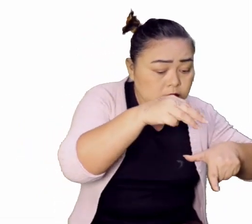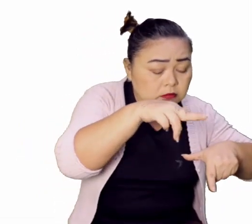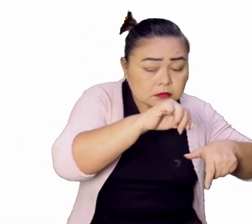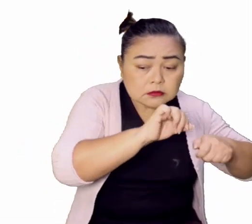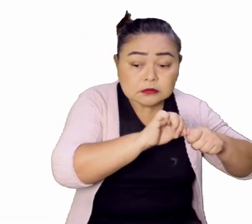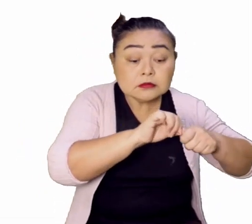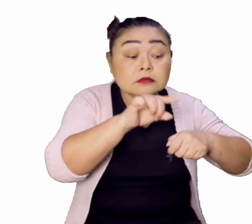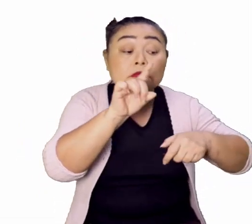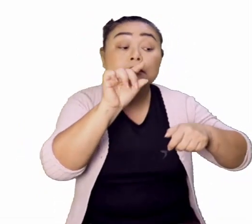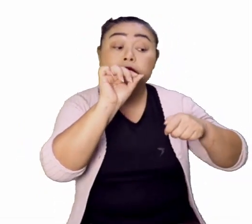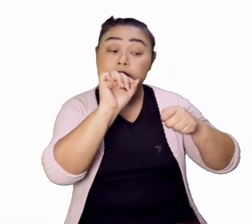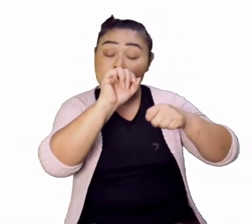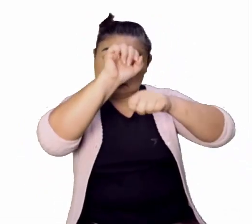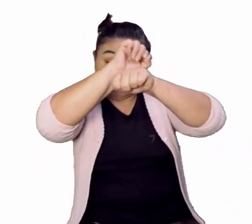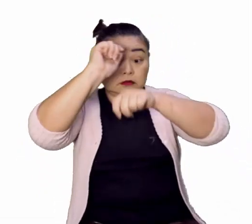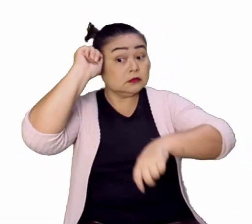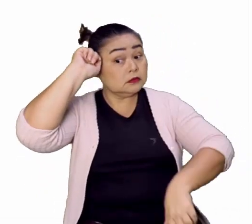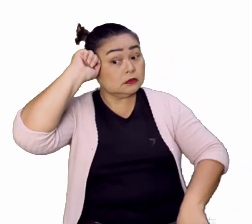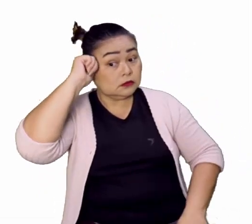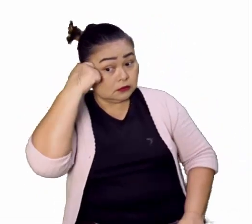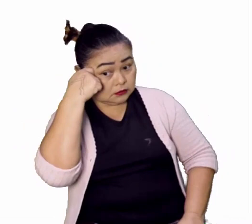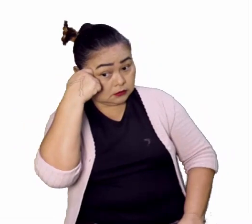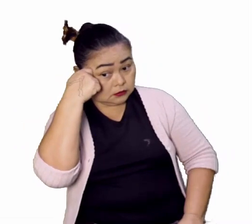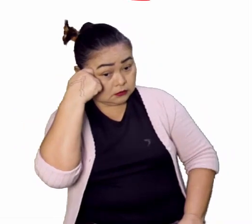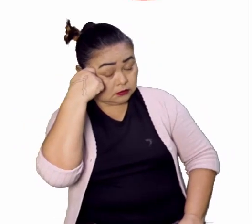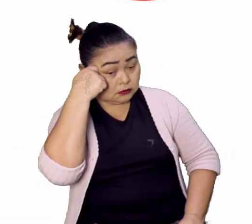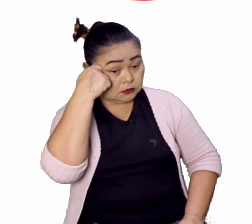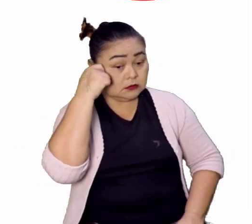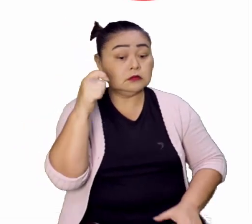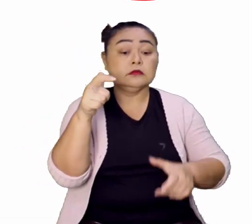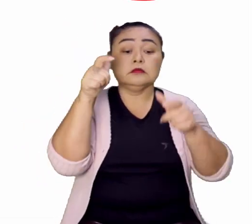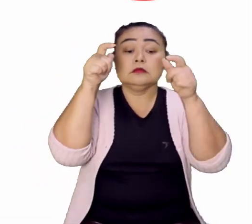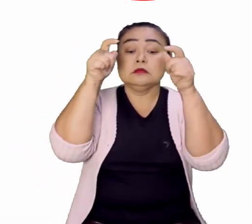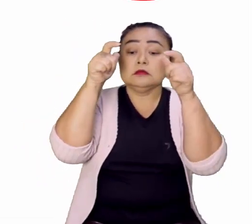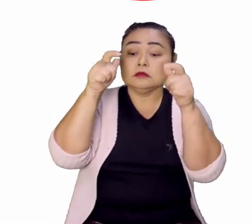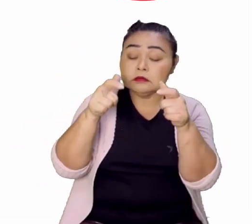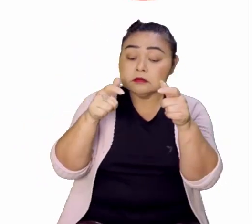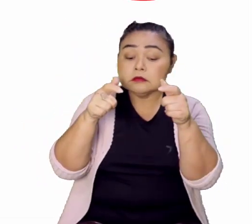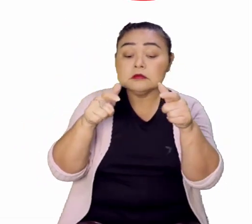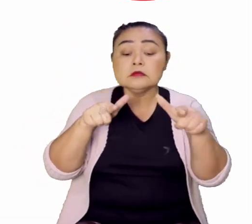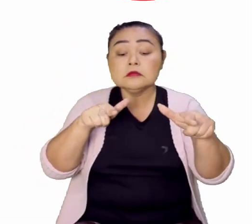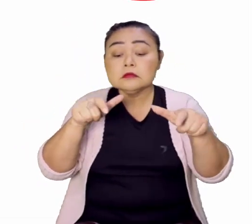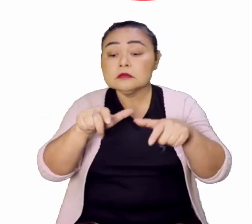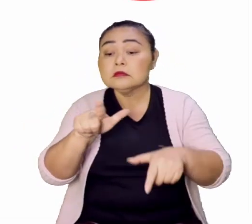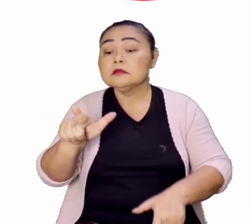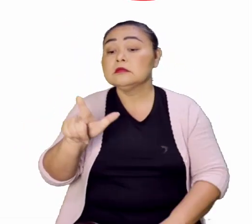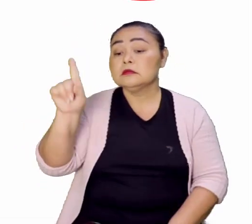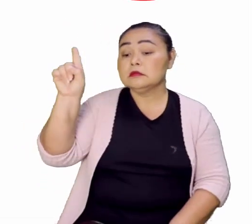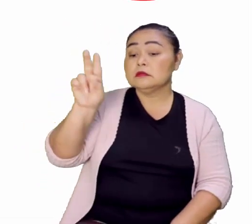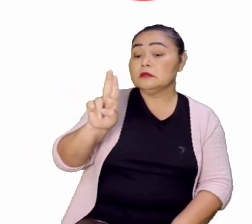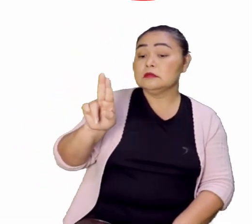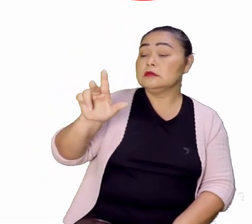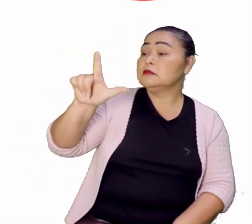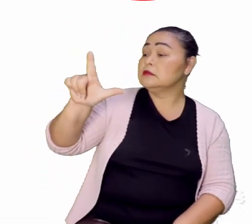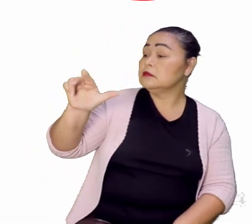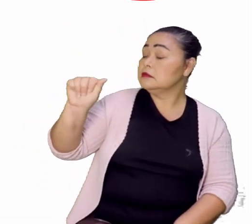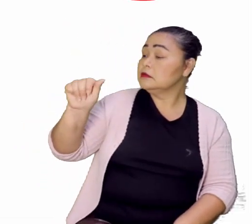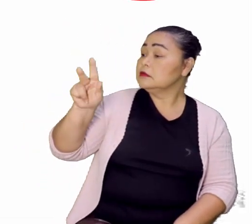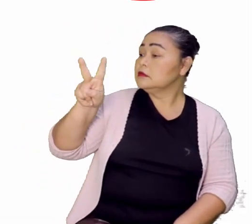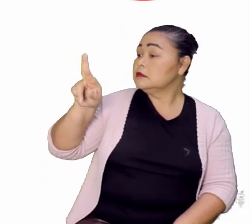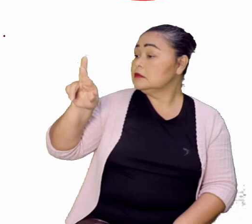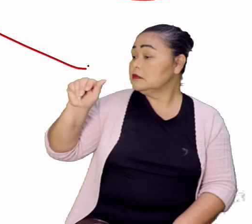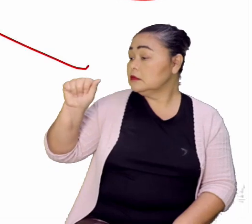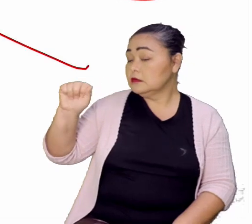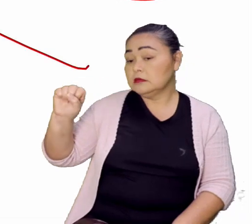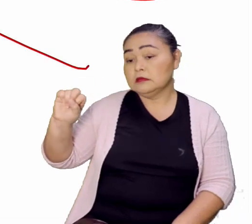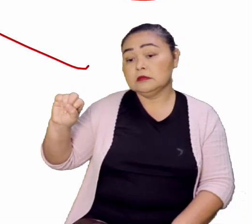pelos escravos negros. O local onde eles trabalhavam era chamado de Lavra. E aqui eu